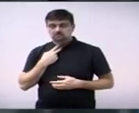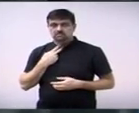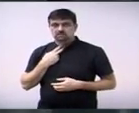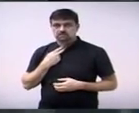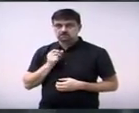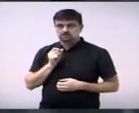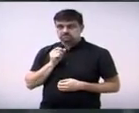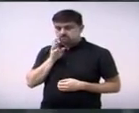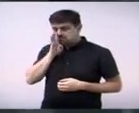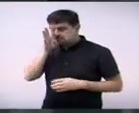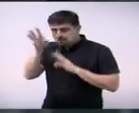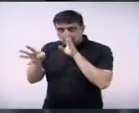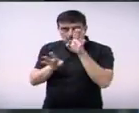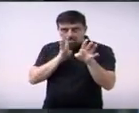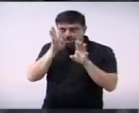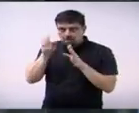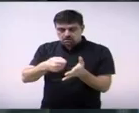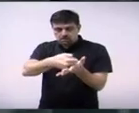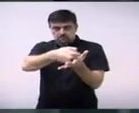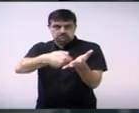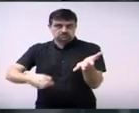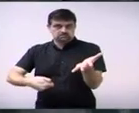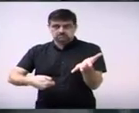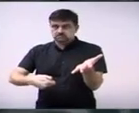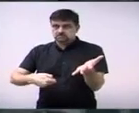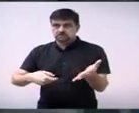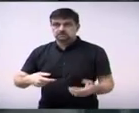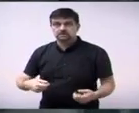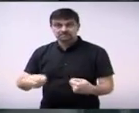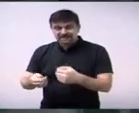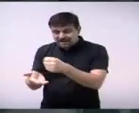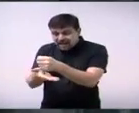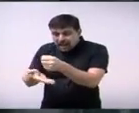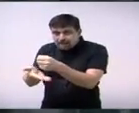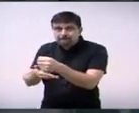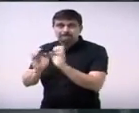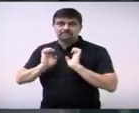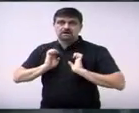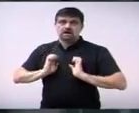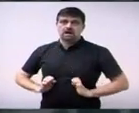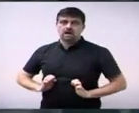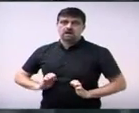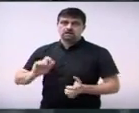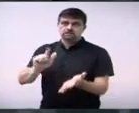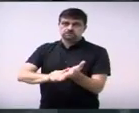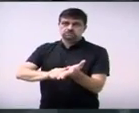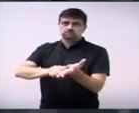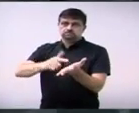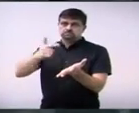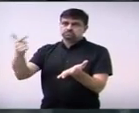informações e isso é um basilar da ética no jornalismo